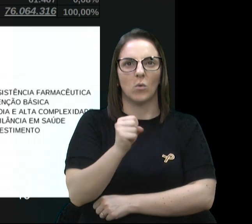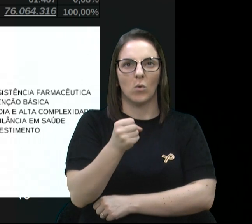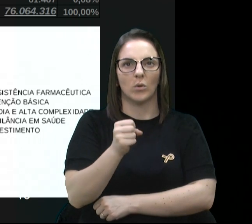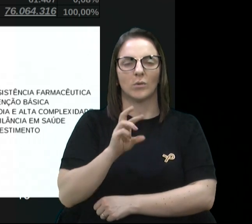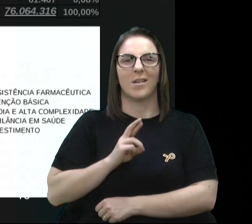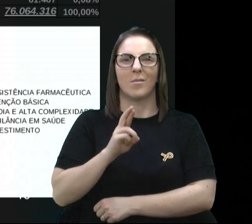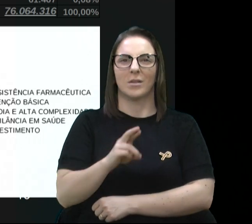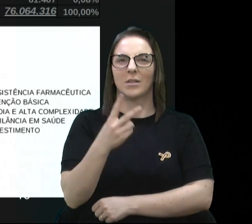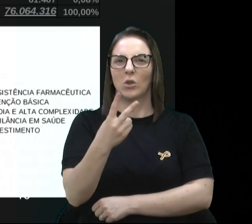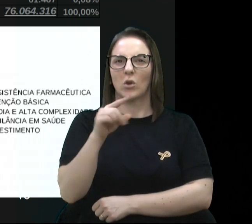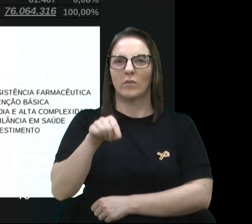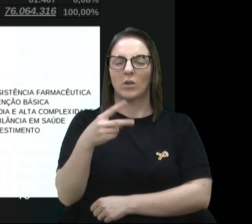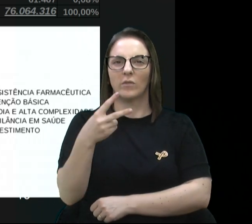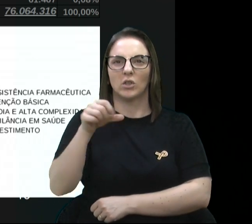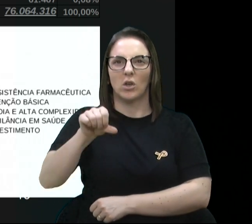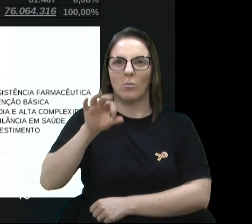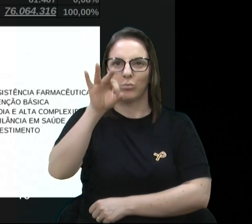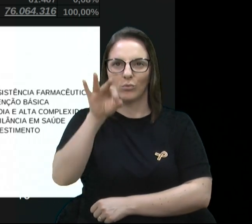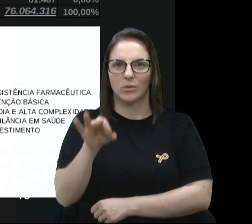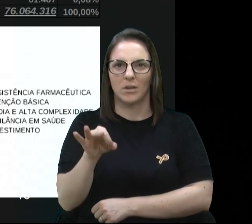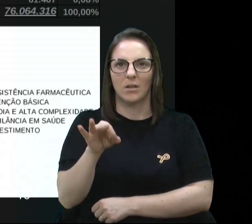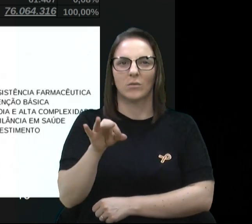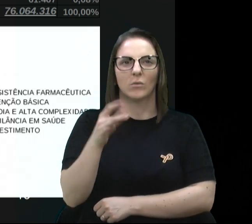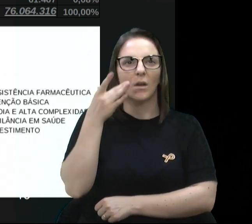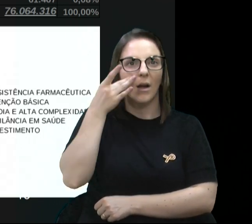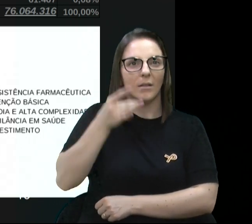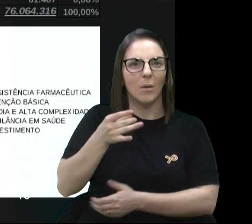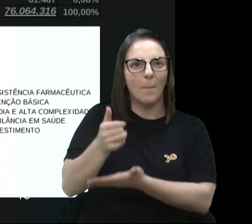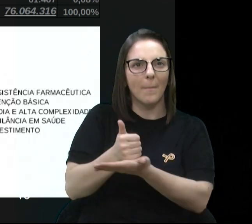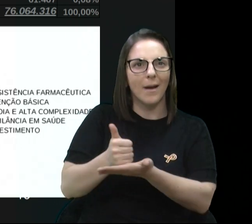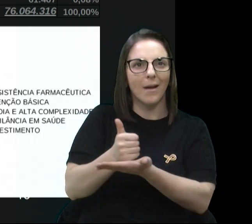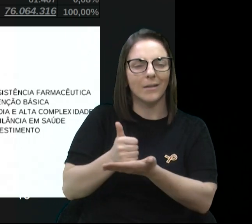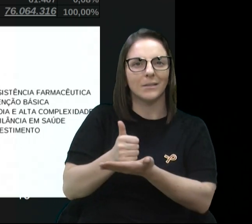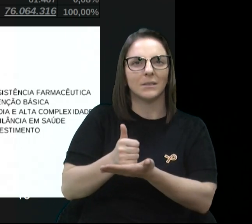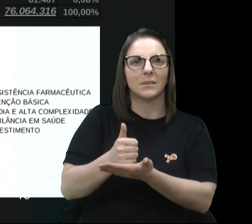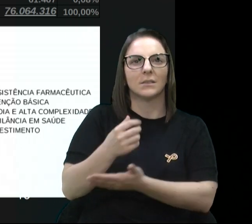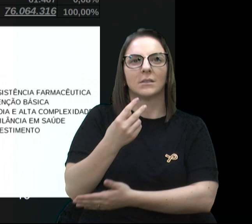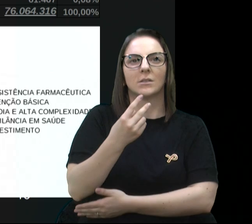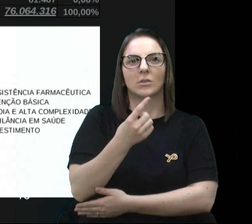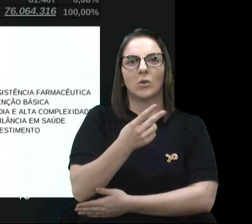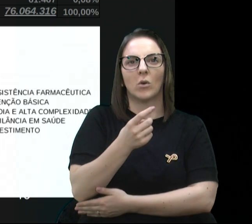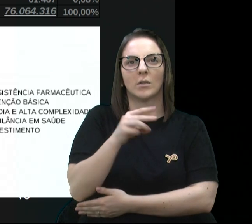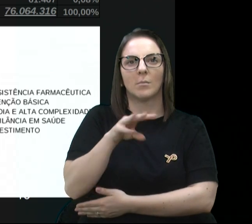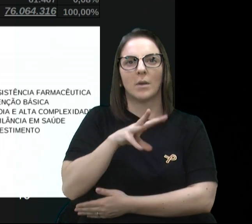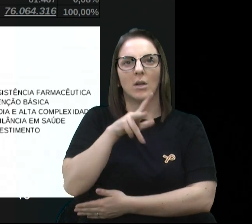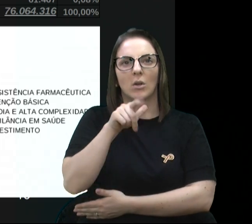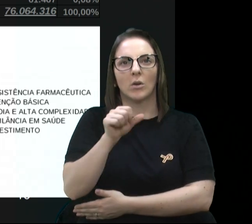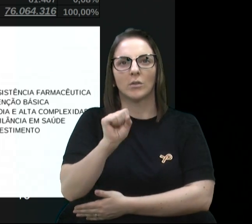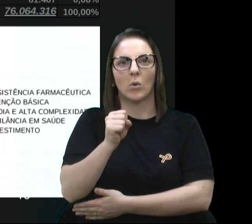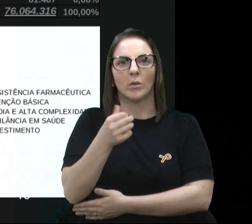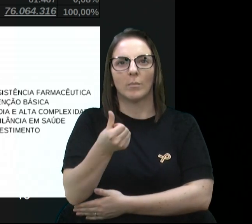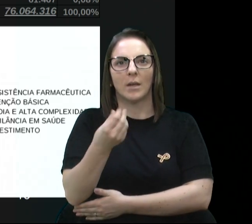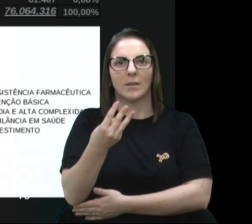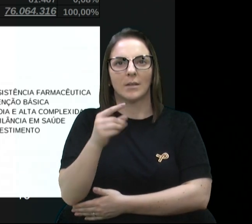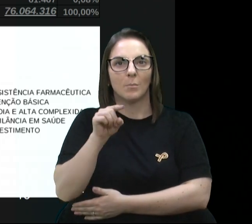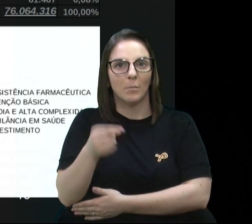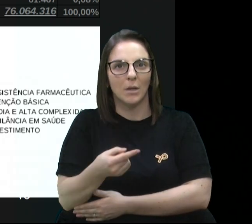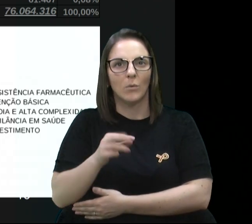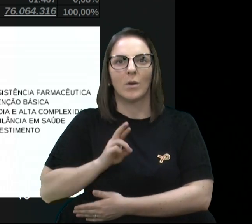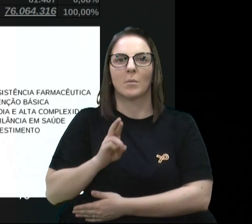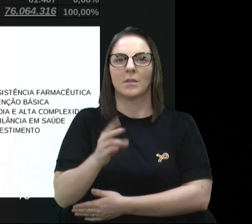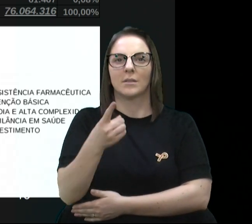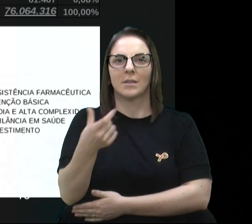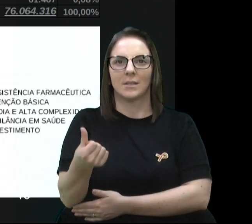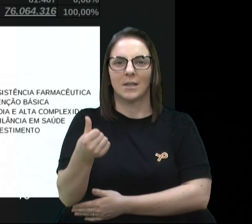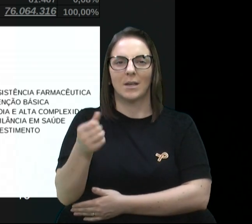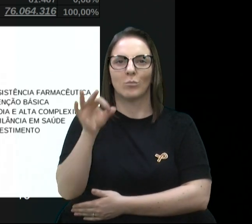,29%. A atenção básica, 12.863.000. Representa 16,91%.